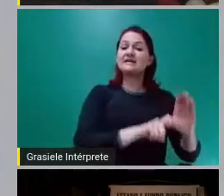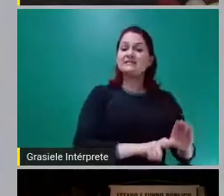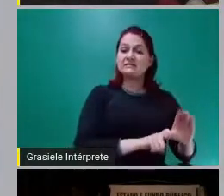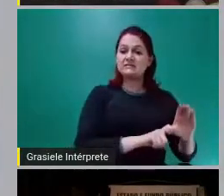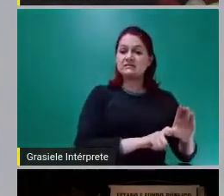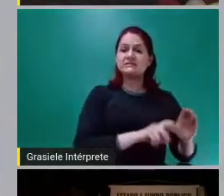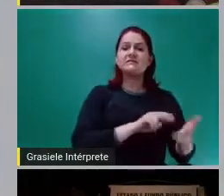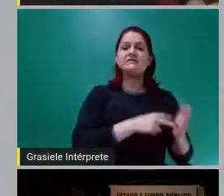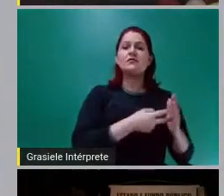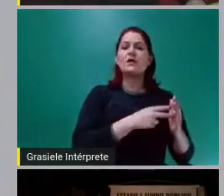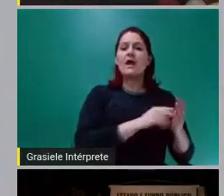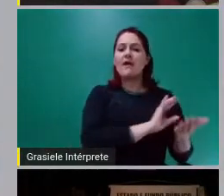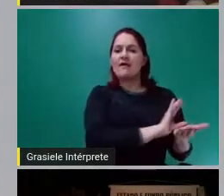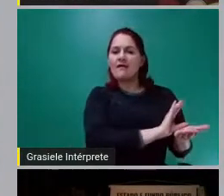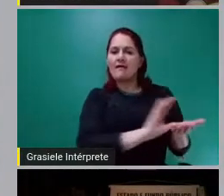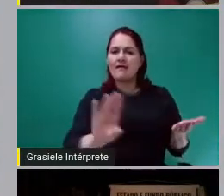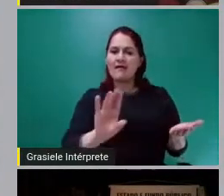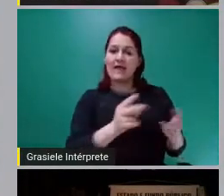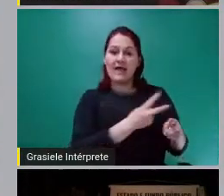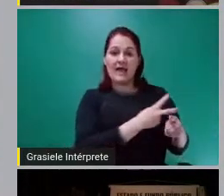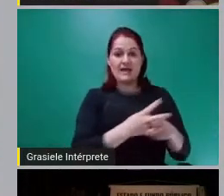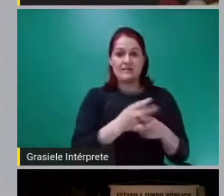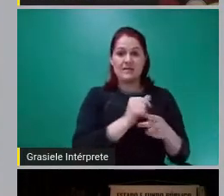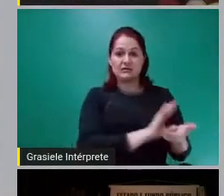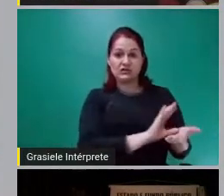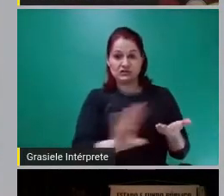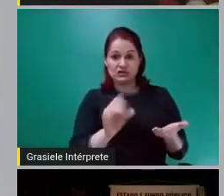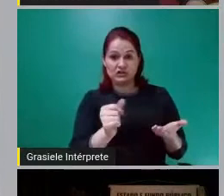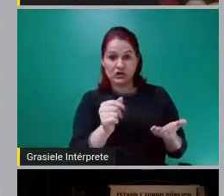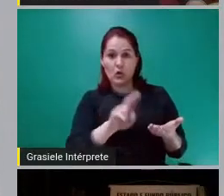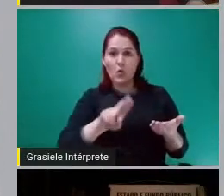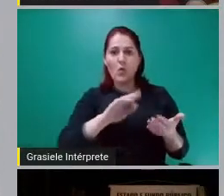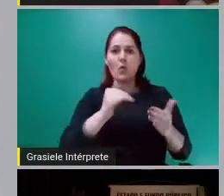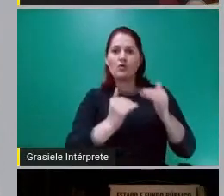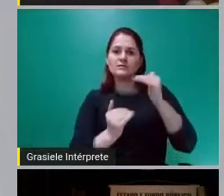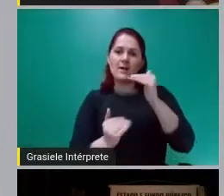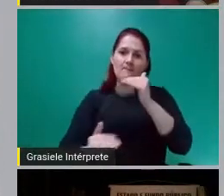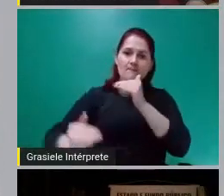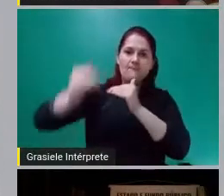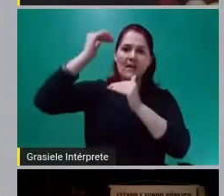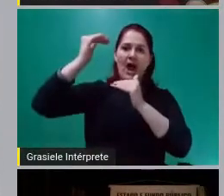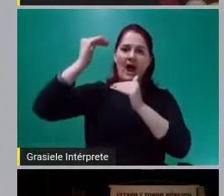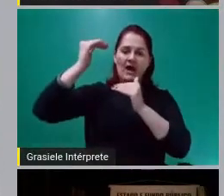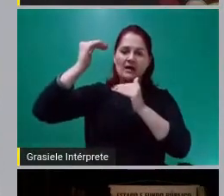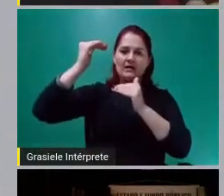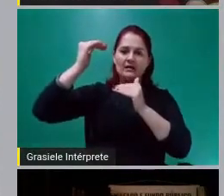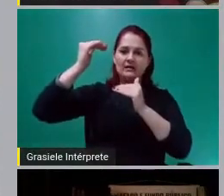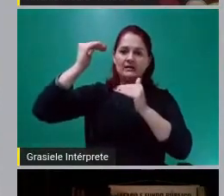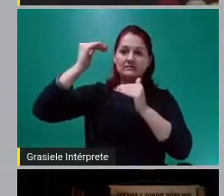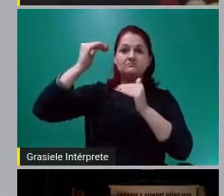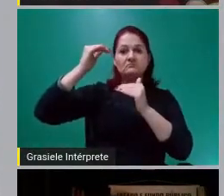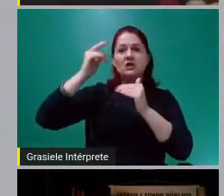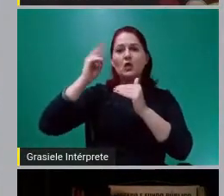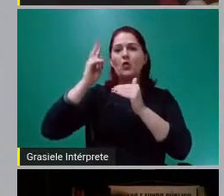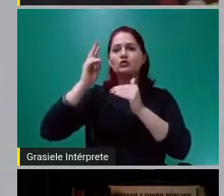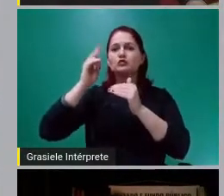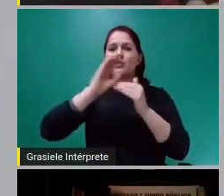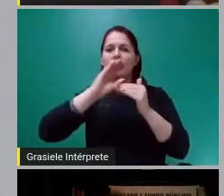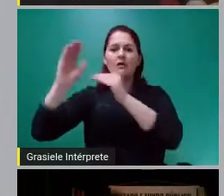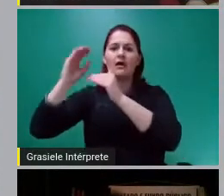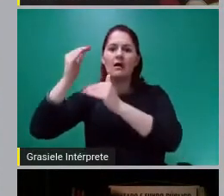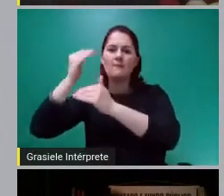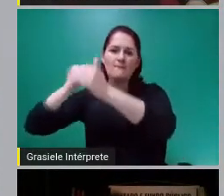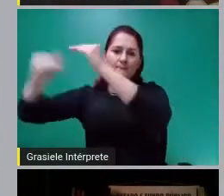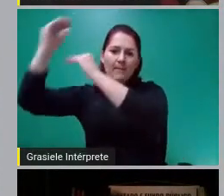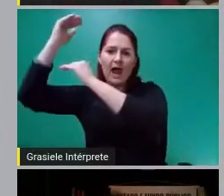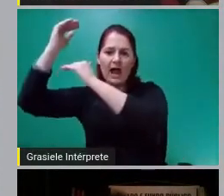longe. Mas a dívida pública, tal como ela existe hoje no capitalismo contemporâneo, ela funciona como uma